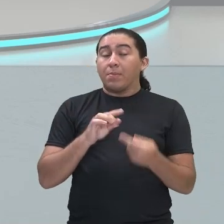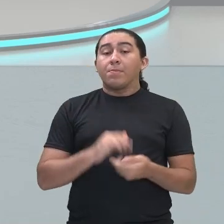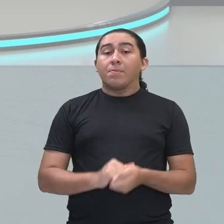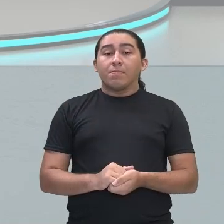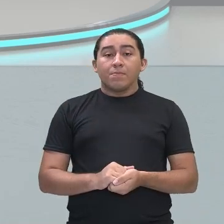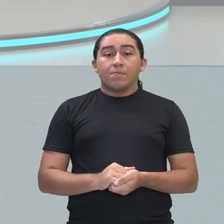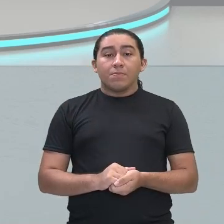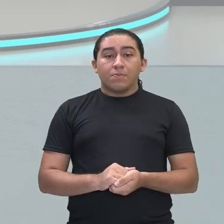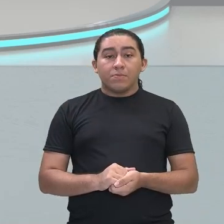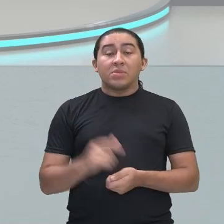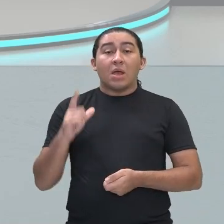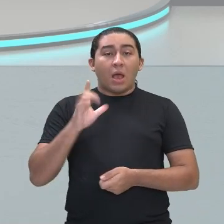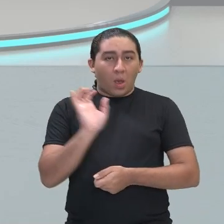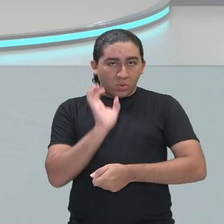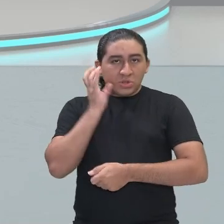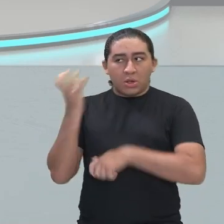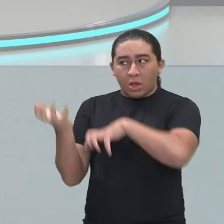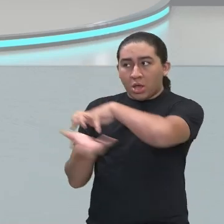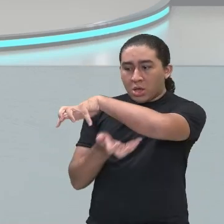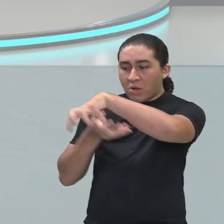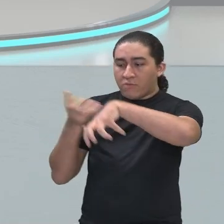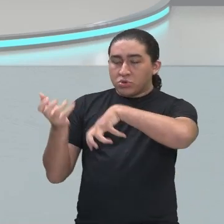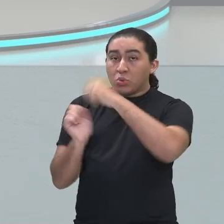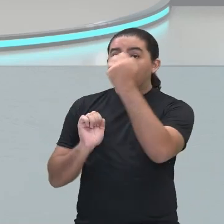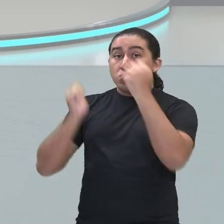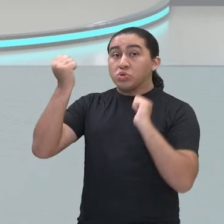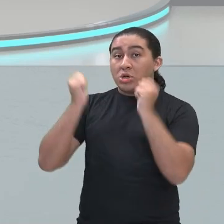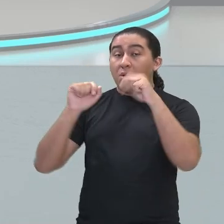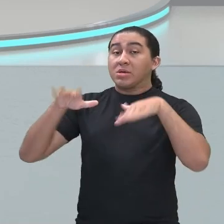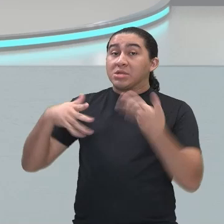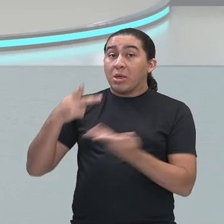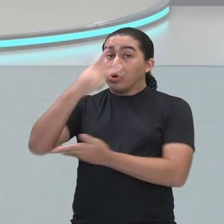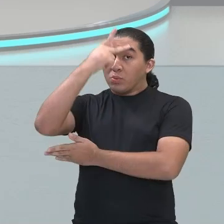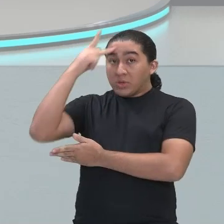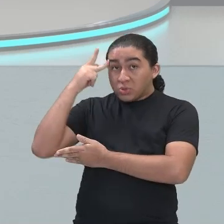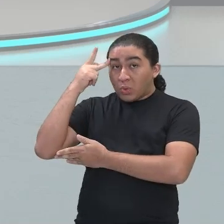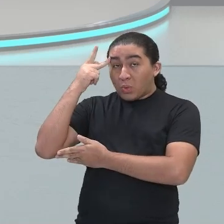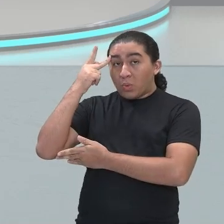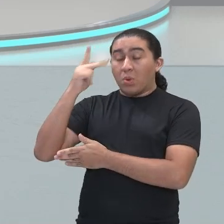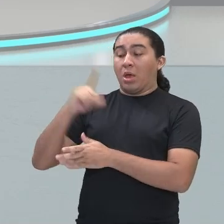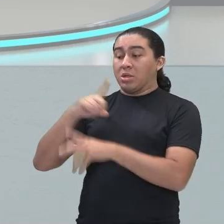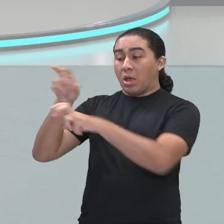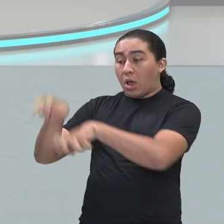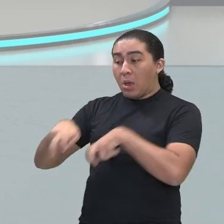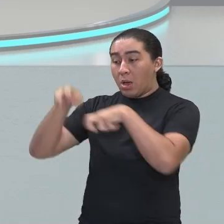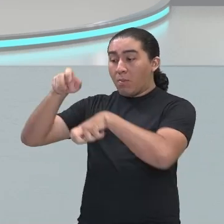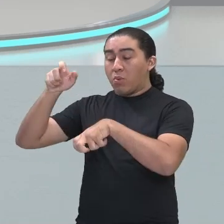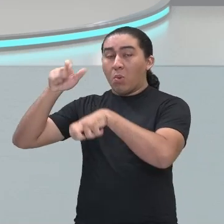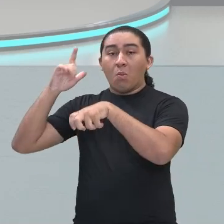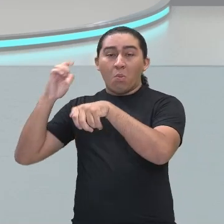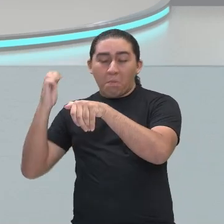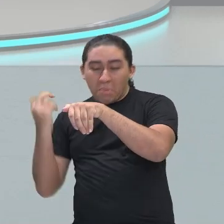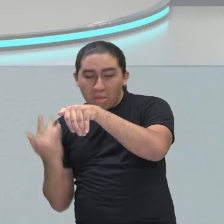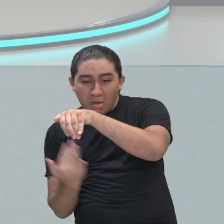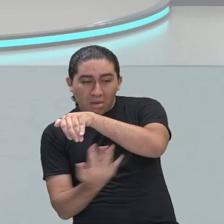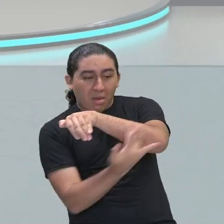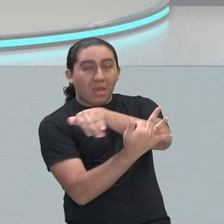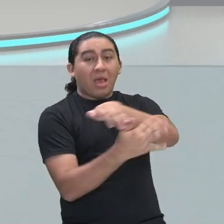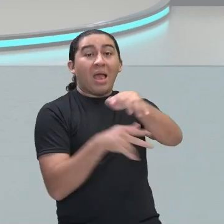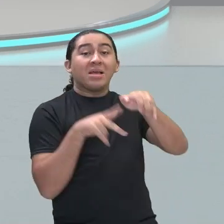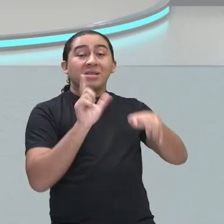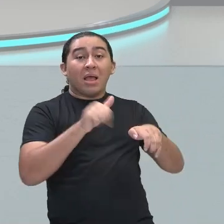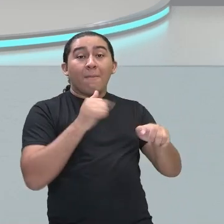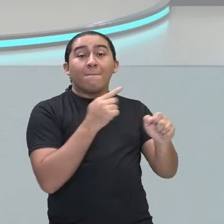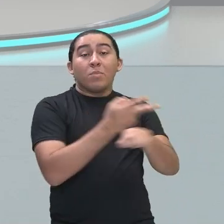Revolução Industrial houve o êxodo rural. Então nós começamos a ver nesse período que as pessoas começam a sair da